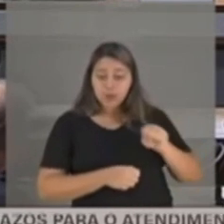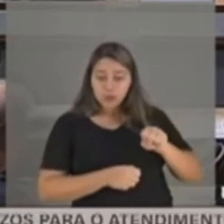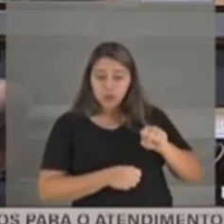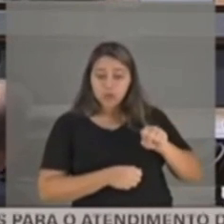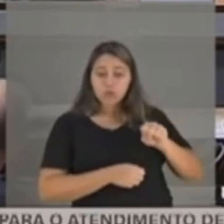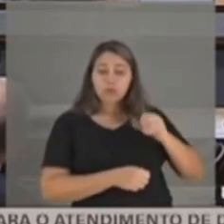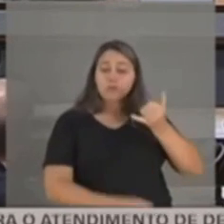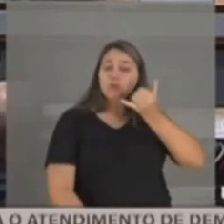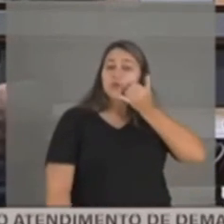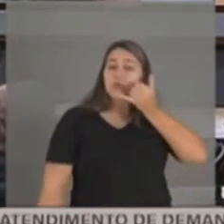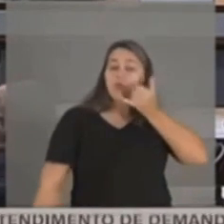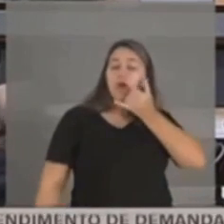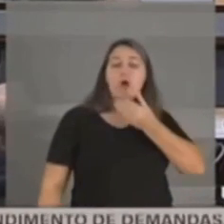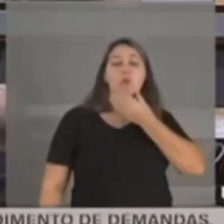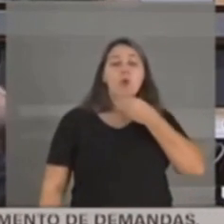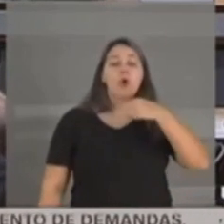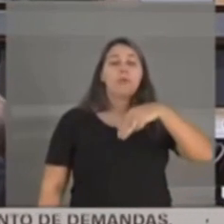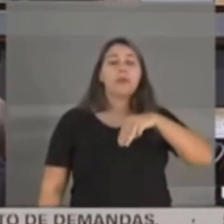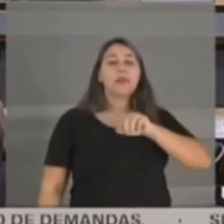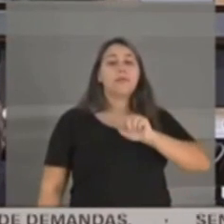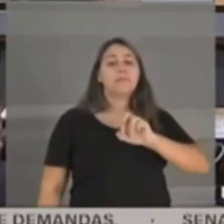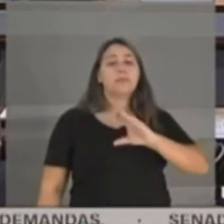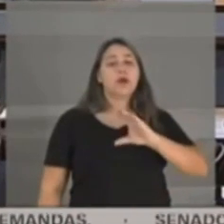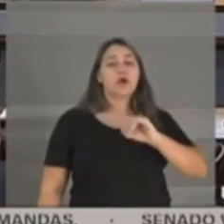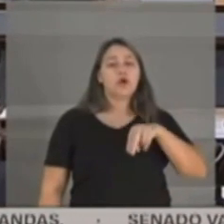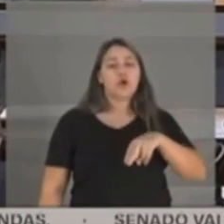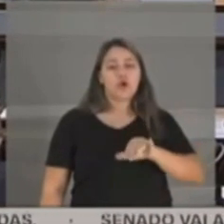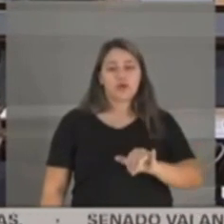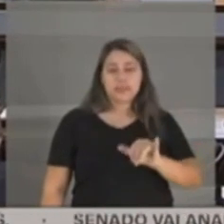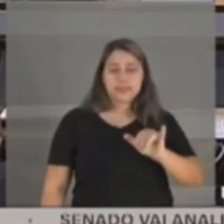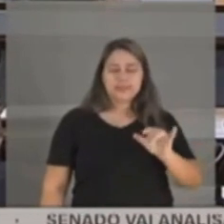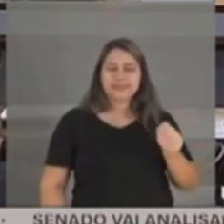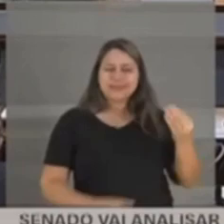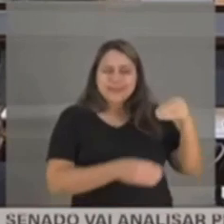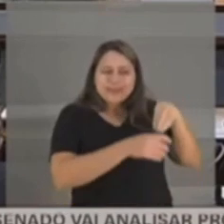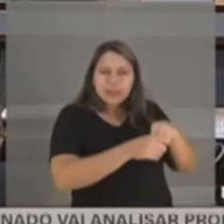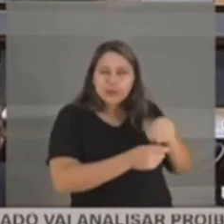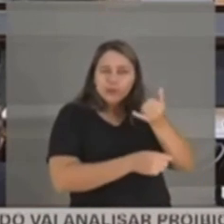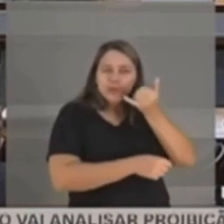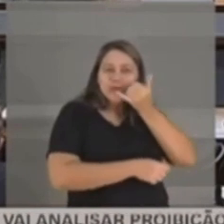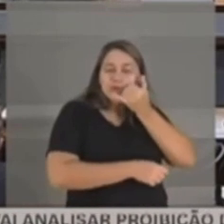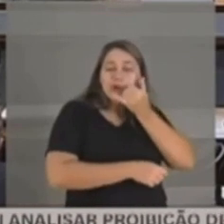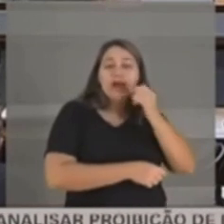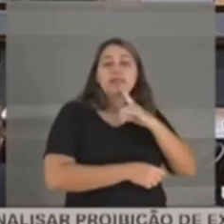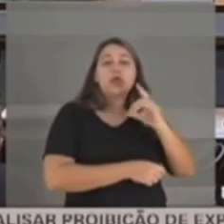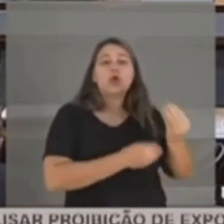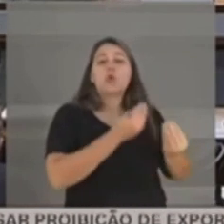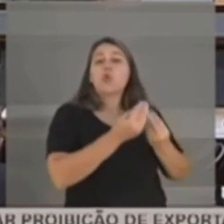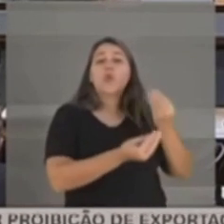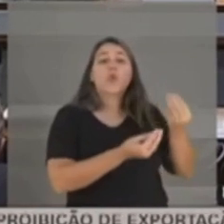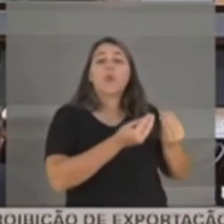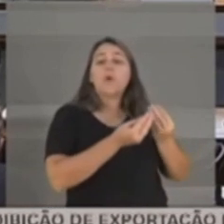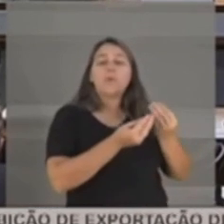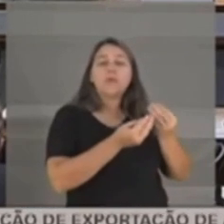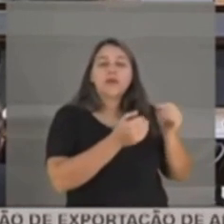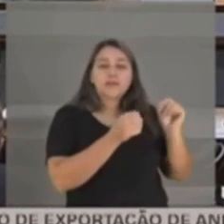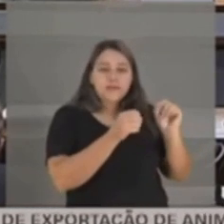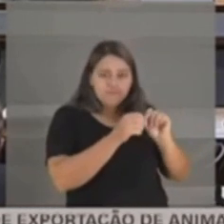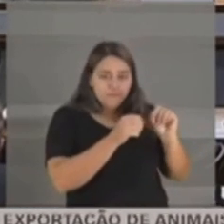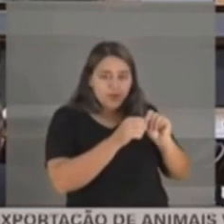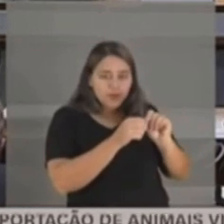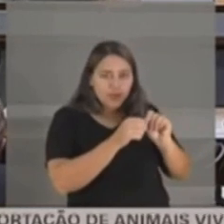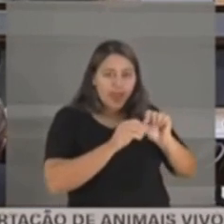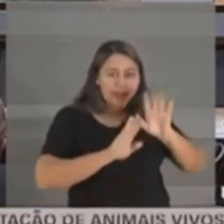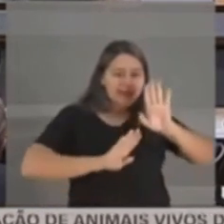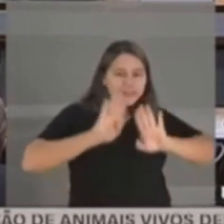Marconi, nesse celular, está ali a orientação como devia ser fraudada a licitação do